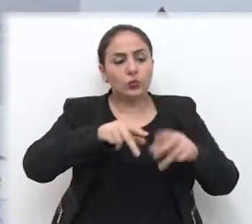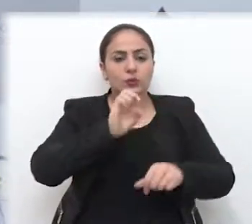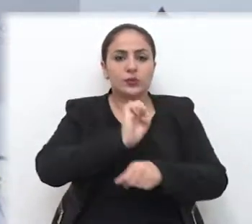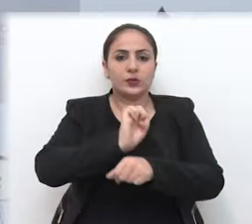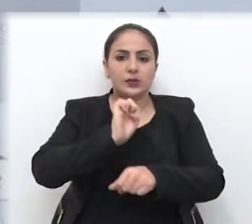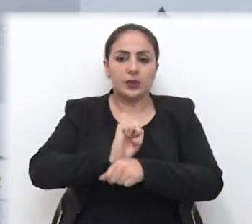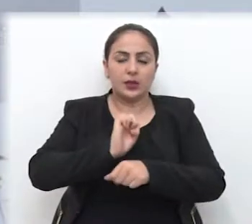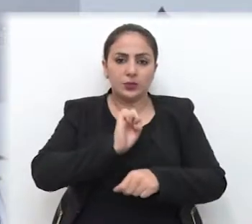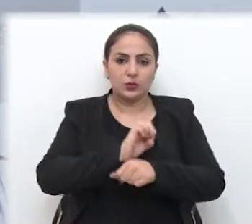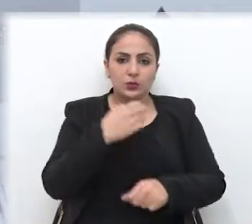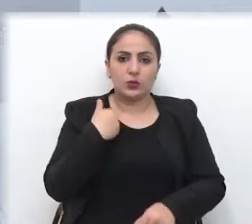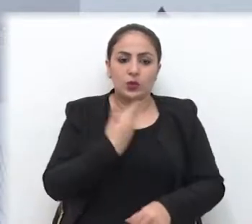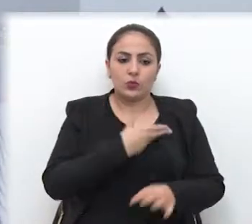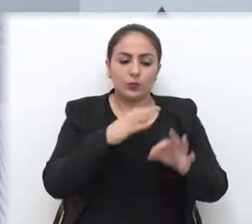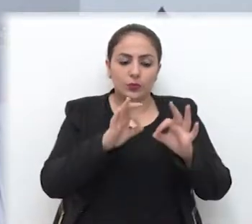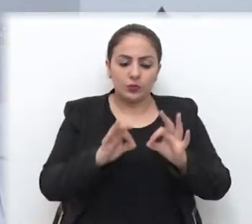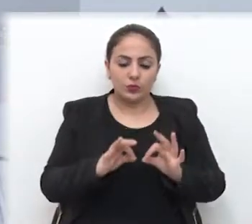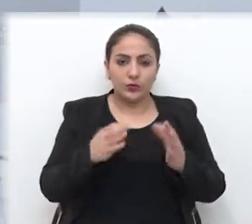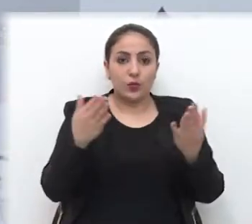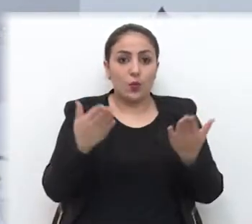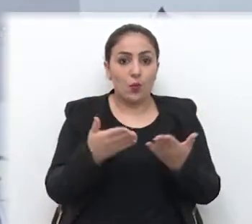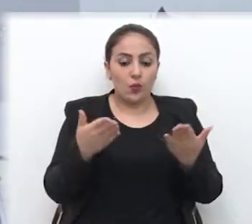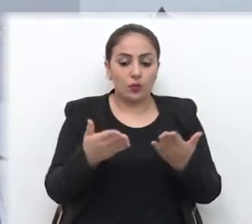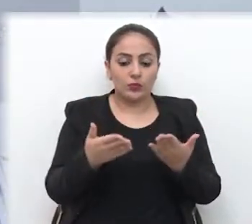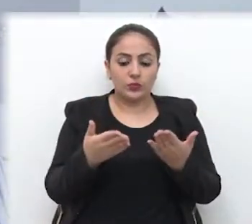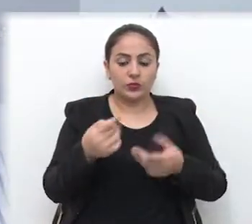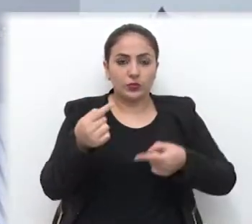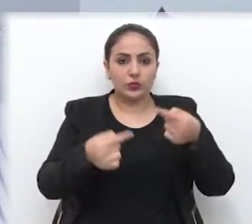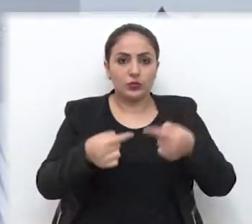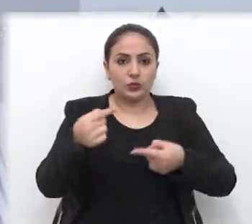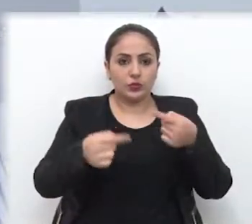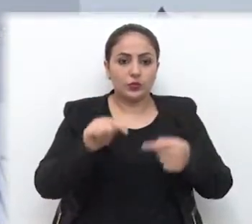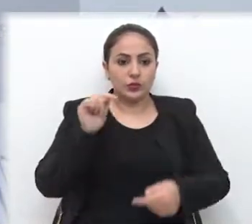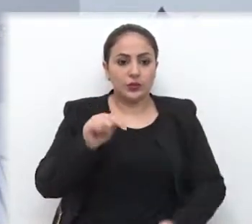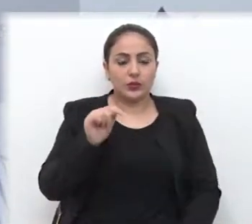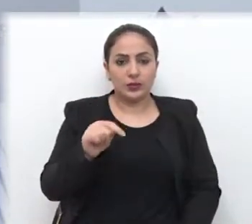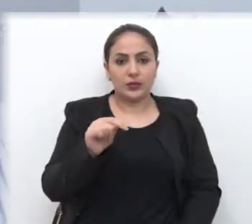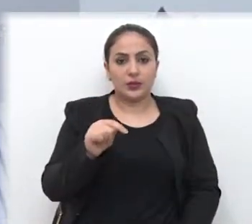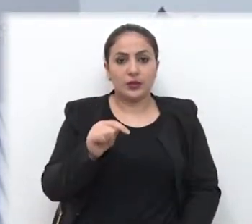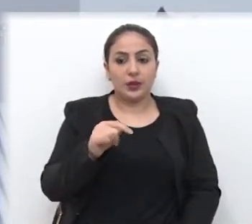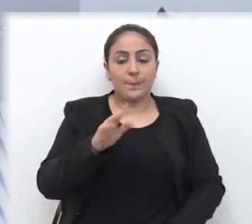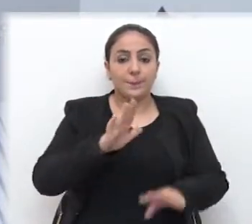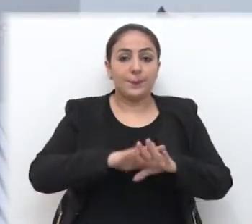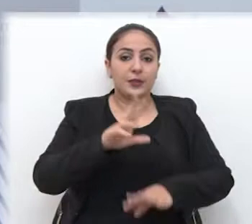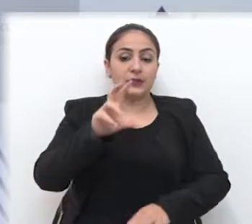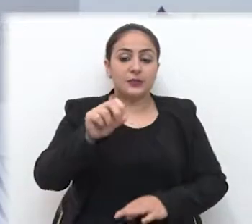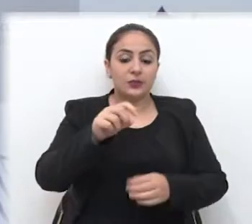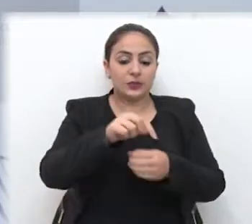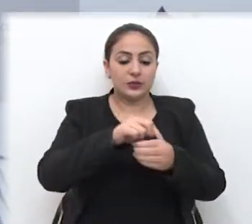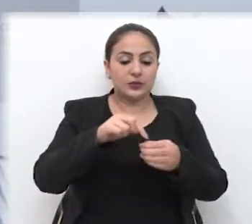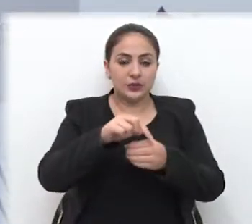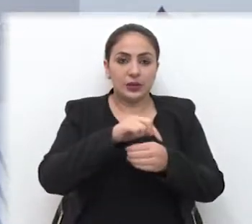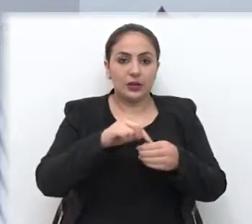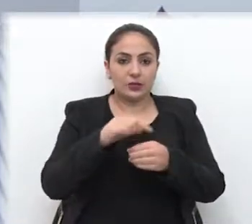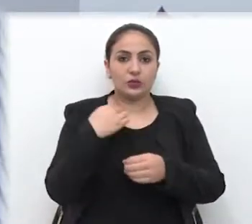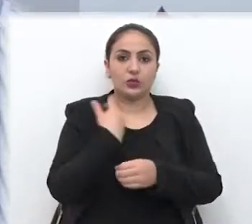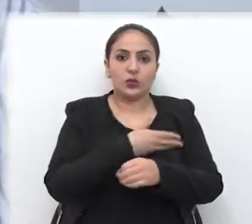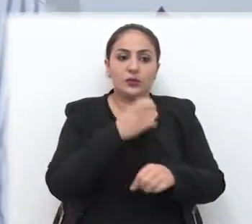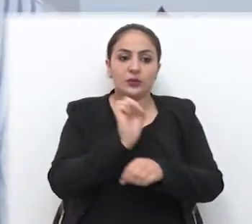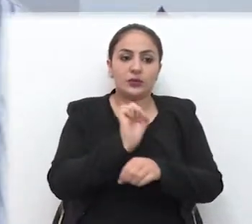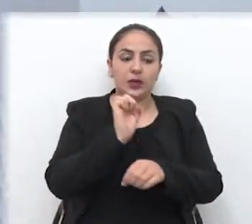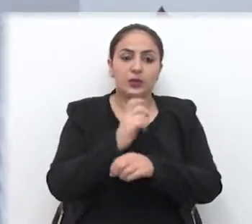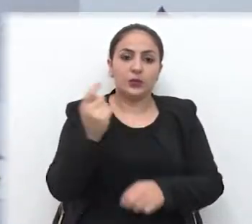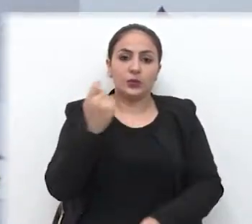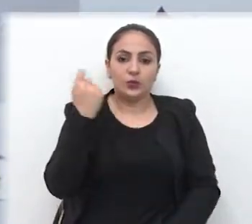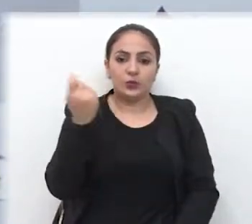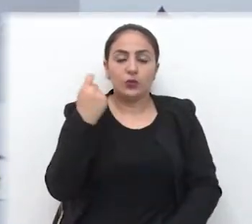todo, né? O nosso projeto aqui está sendo hoje discutido aí, tramitando em mais de 50 cidades aí no nosso